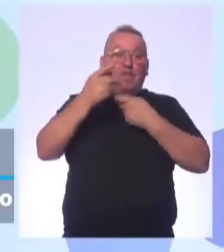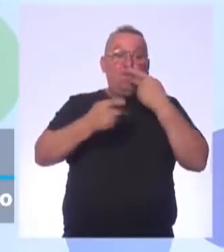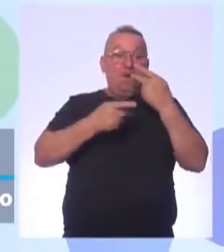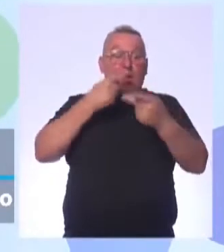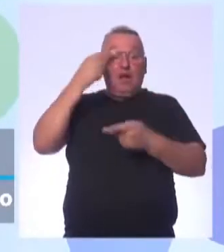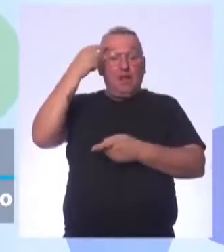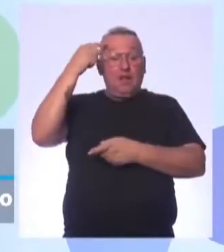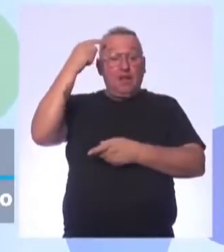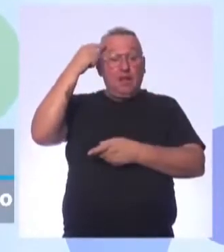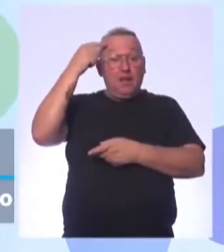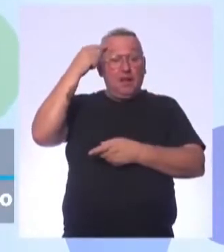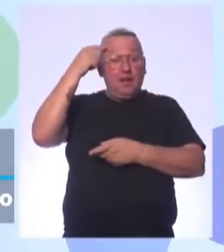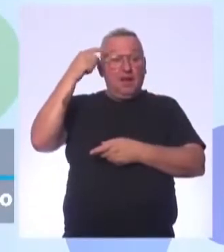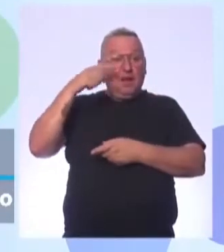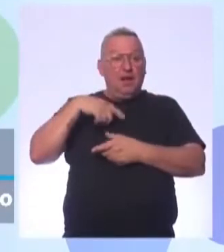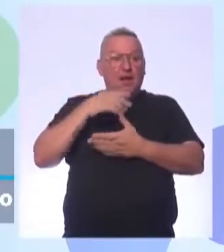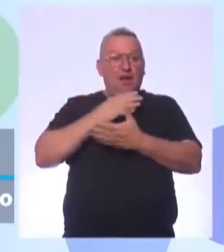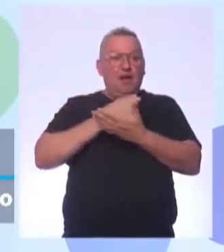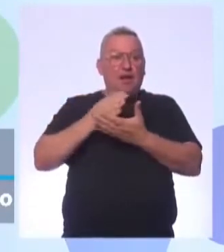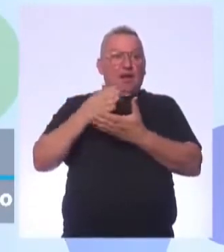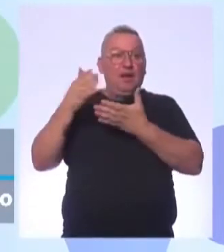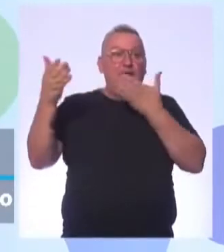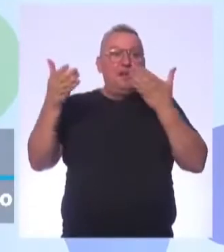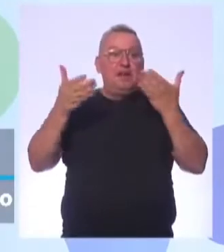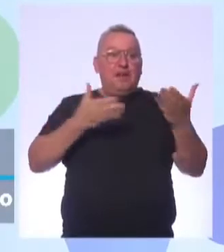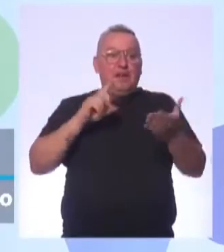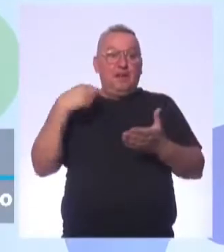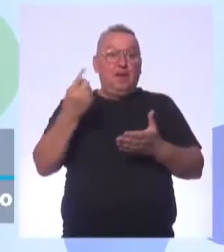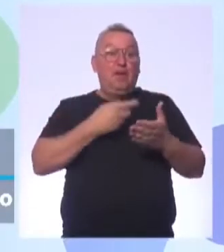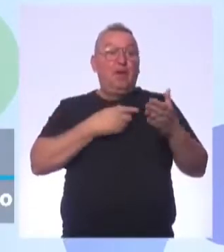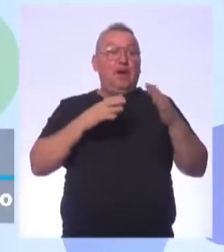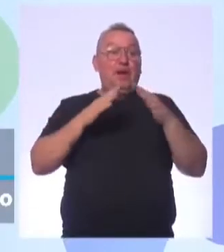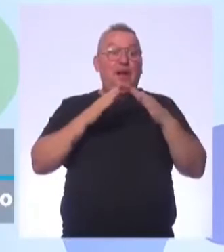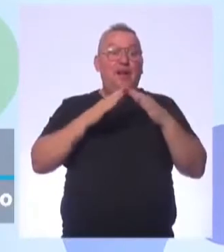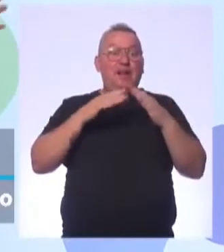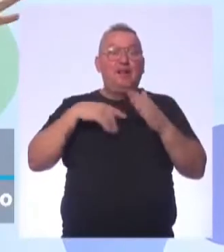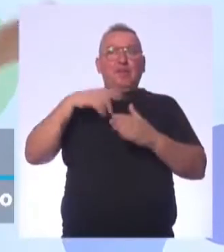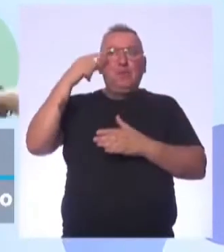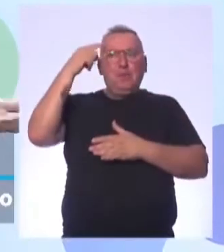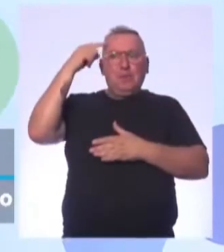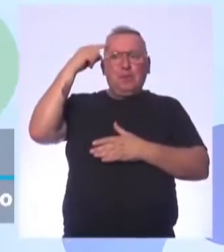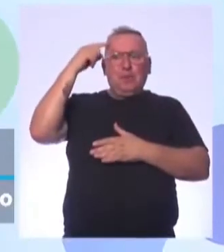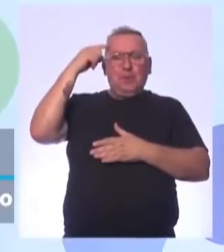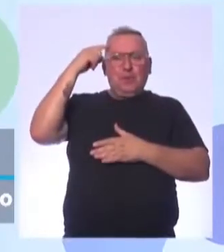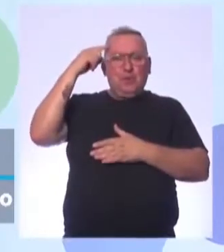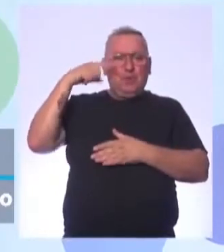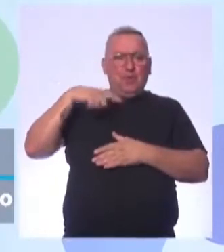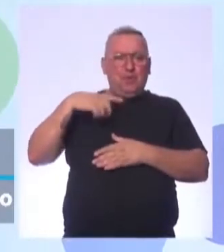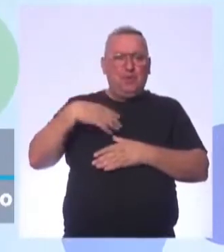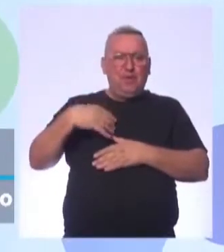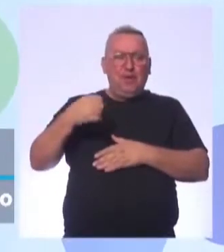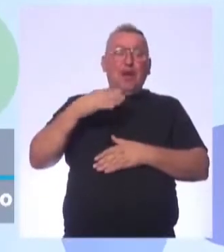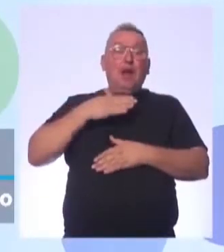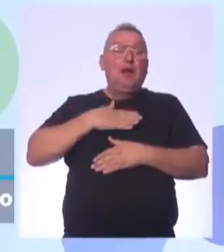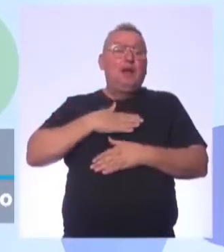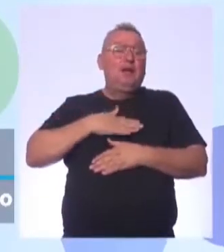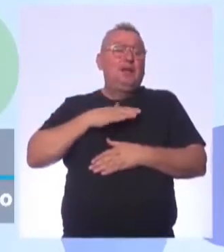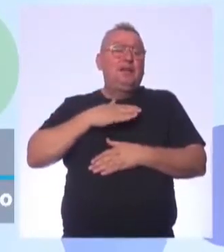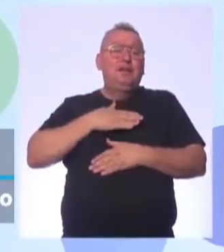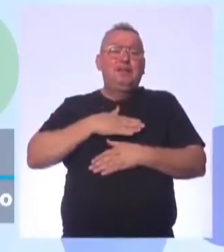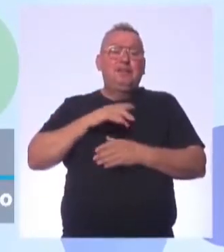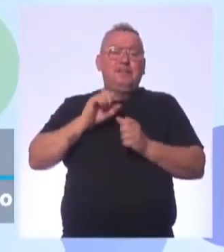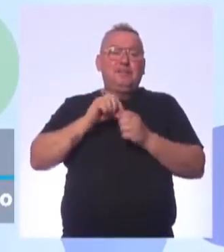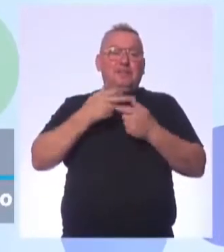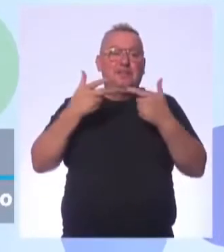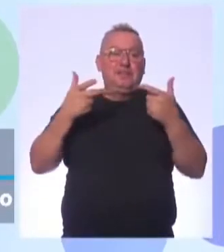tendo ideias assim, né, Aí a gente começa a trazer para dentro da nossa casa. Aí eu fico imaginando as minhas três crianças, calmas, né, fazendo